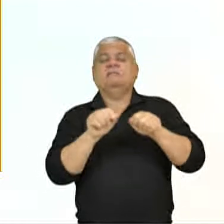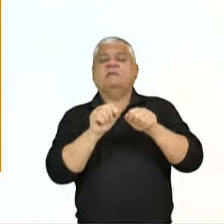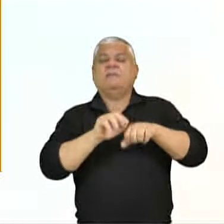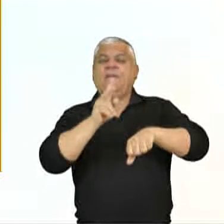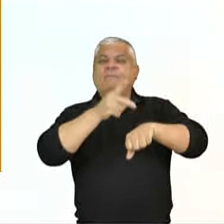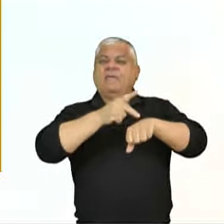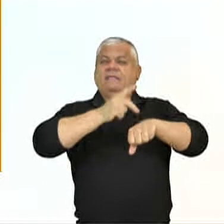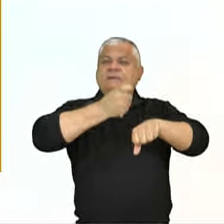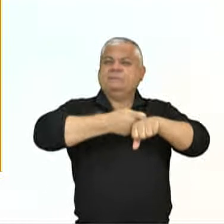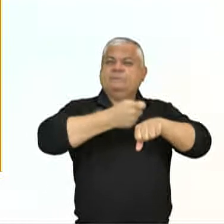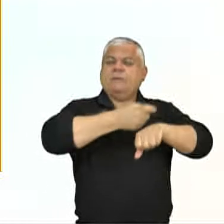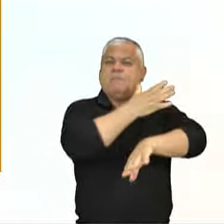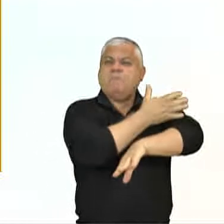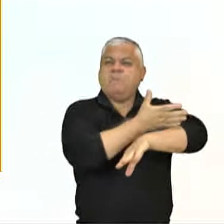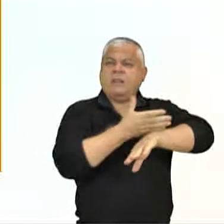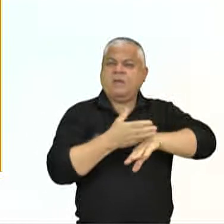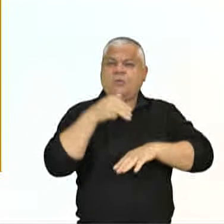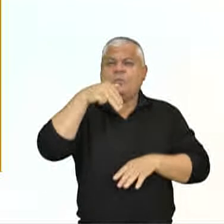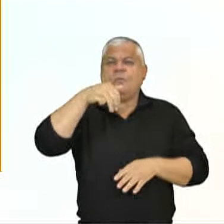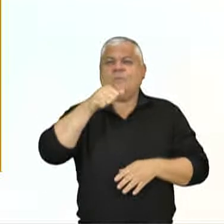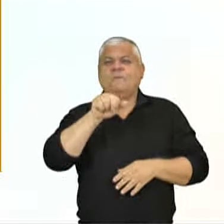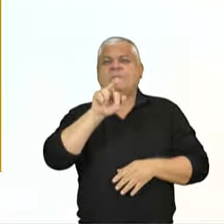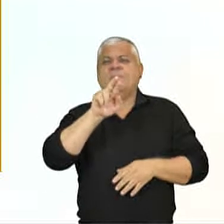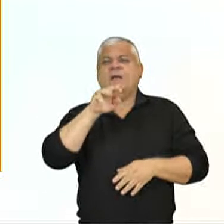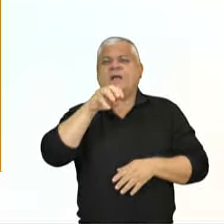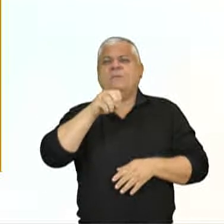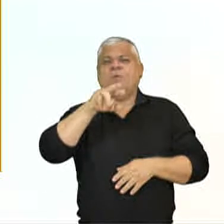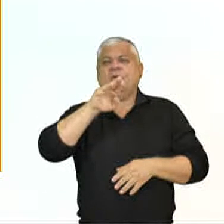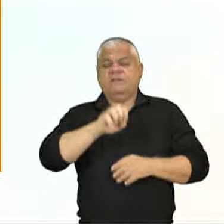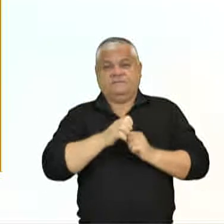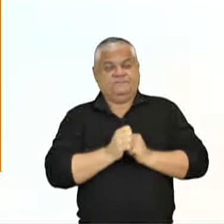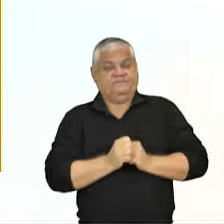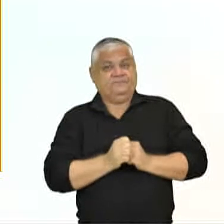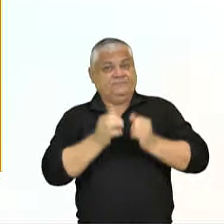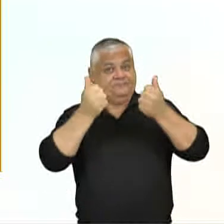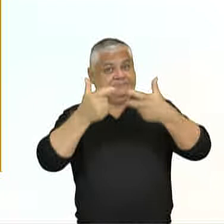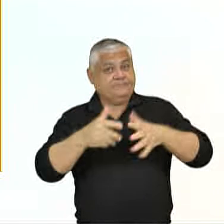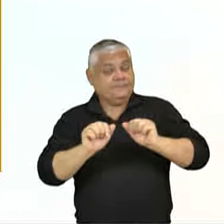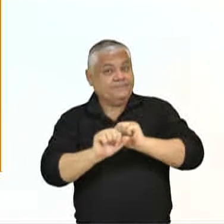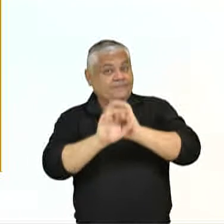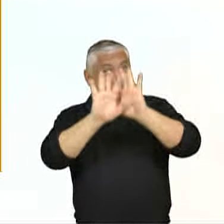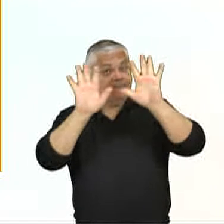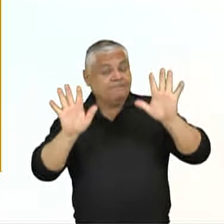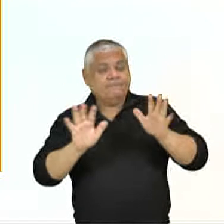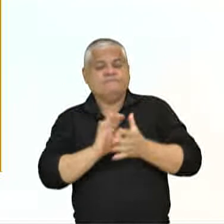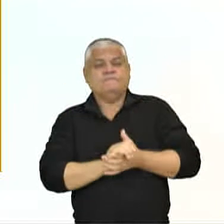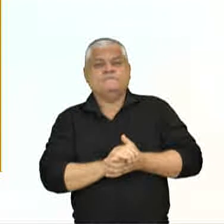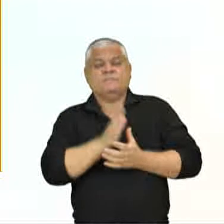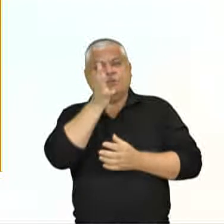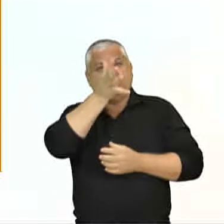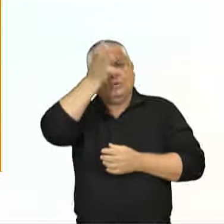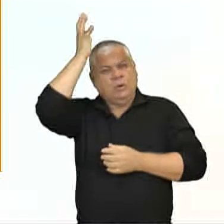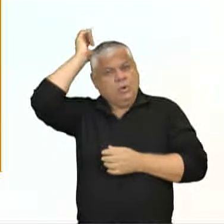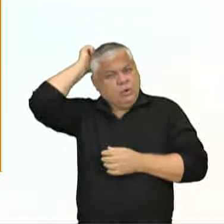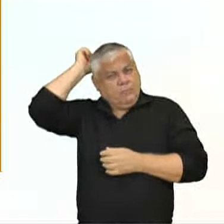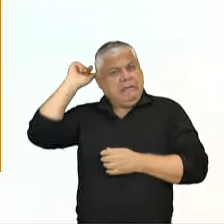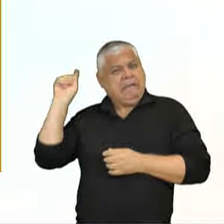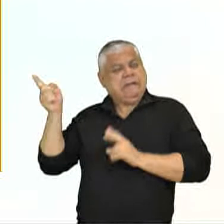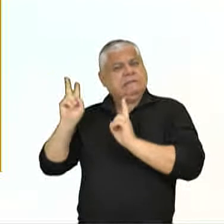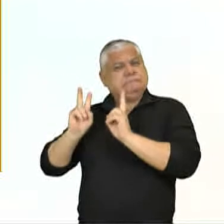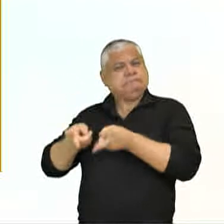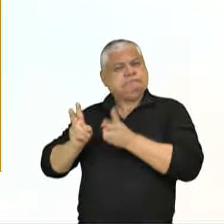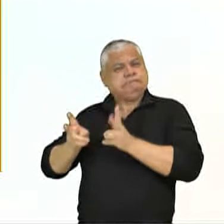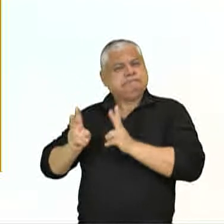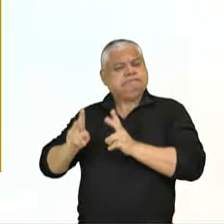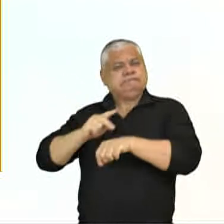branco também. Primeira coisa, gente, que tem que deixar bem claro que Roma, ela sempre foi uma